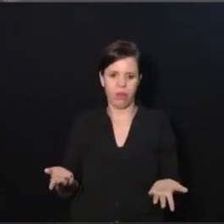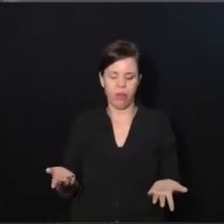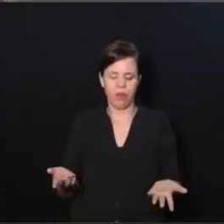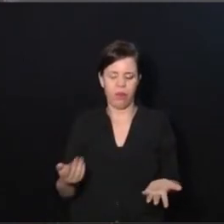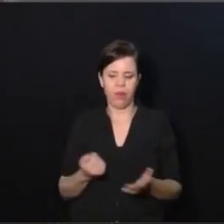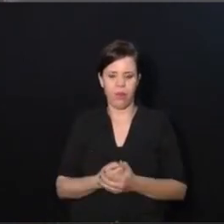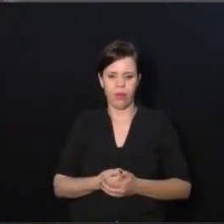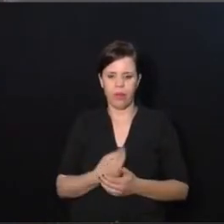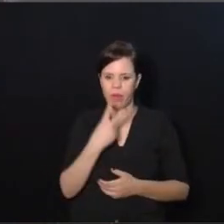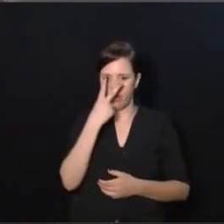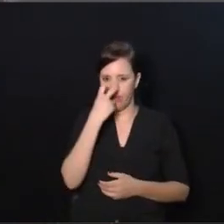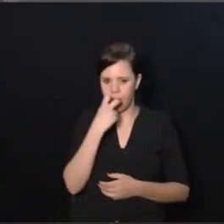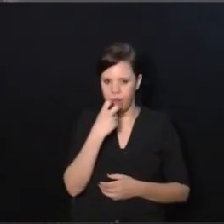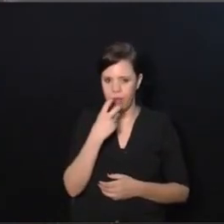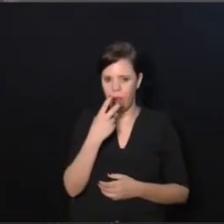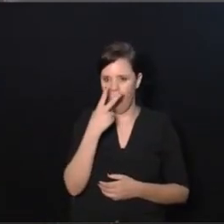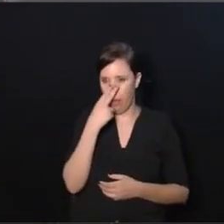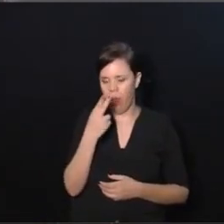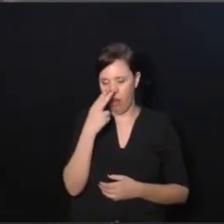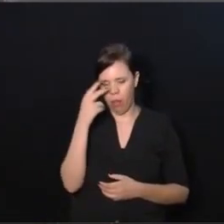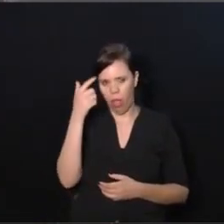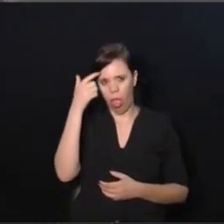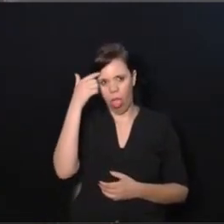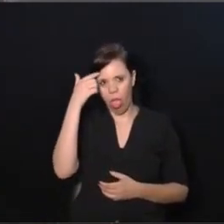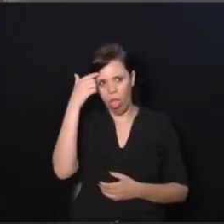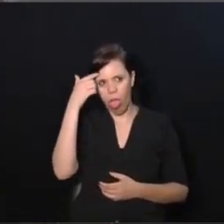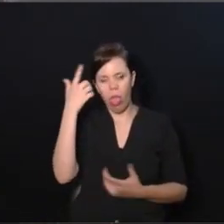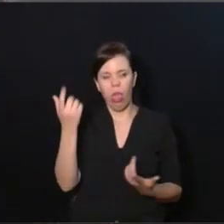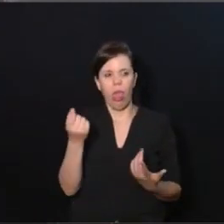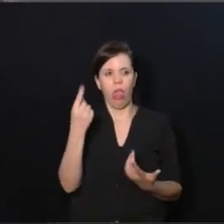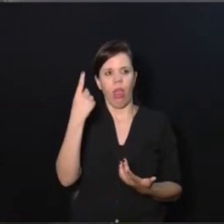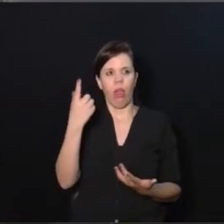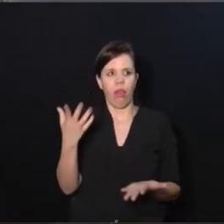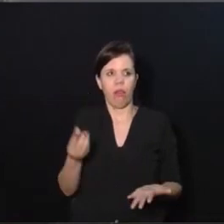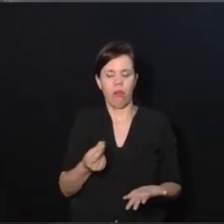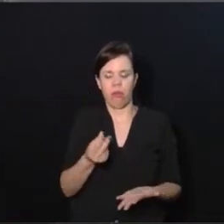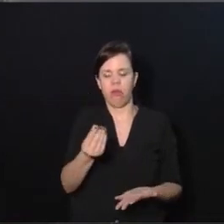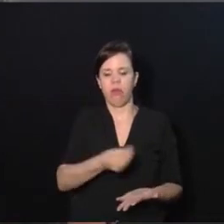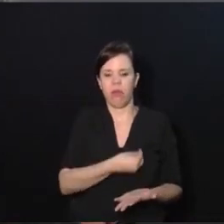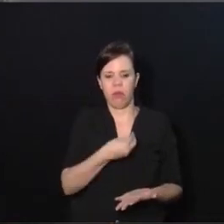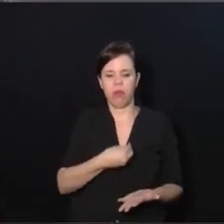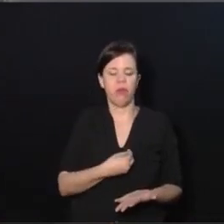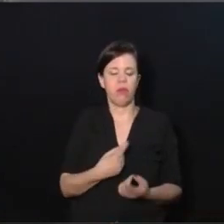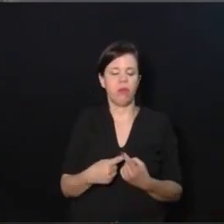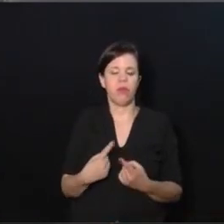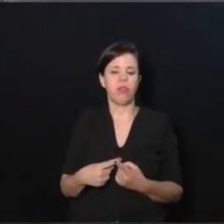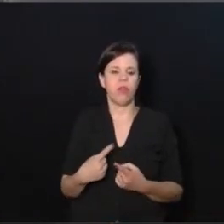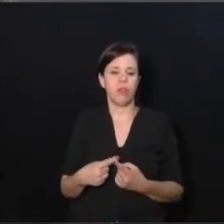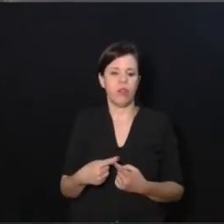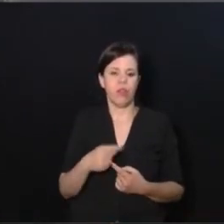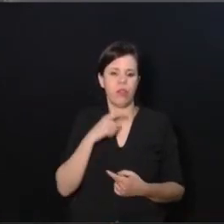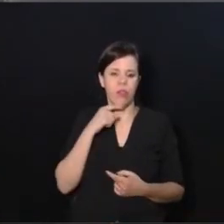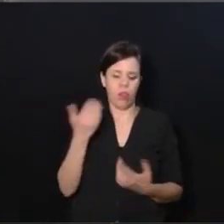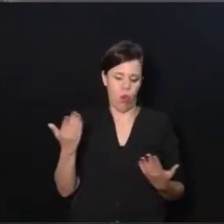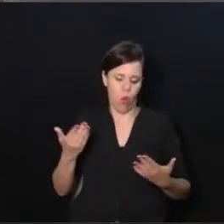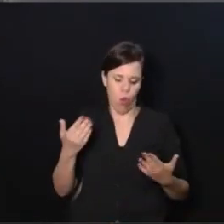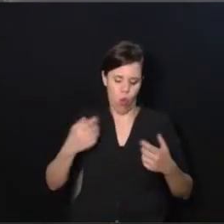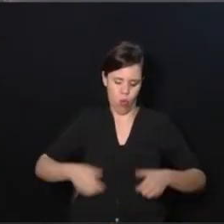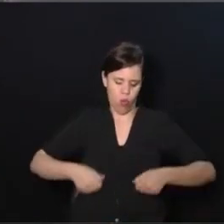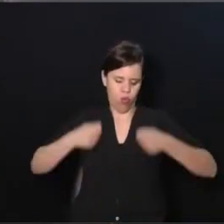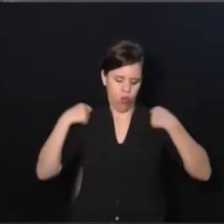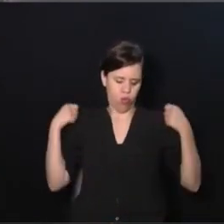ficar sendo um débil mental para o resto da vida. Porque, por exemplo, ninguém me vestiu hoje para eu vir para cá.